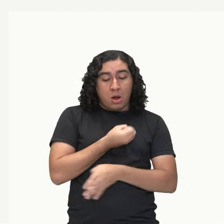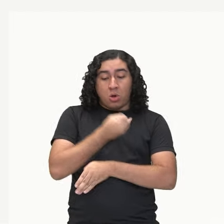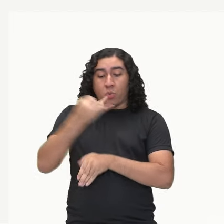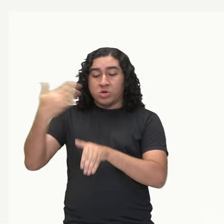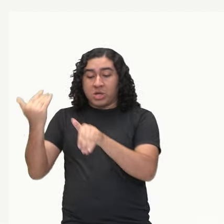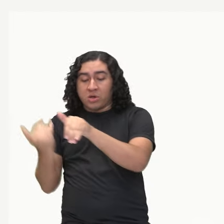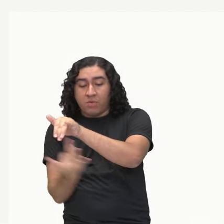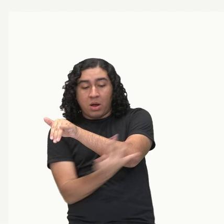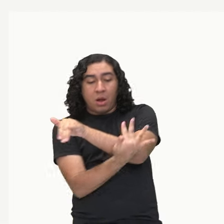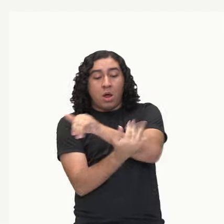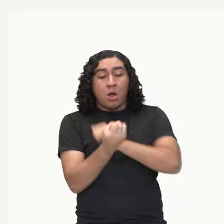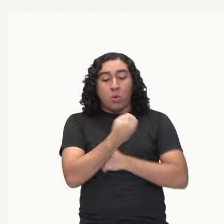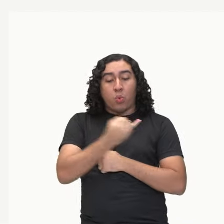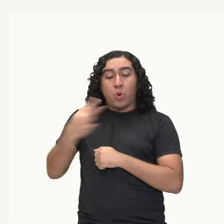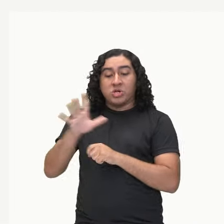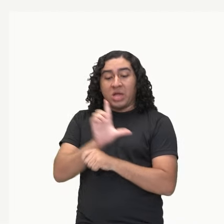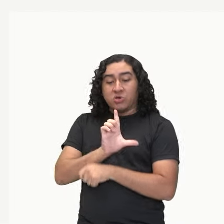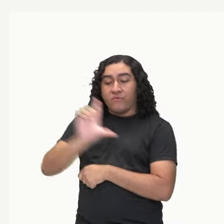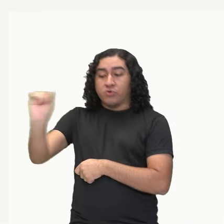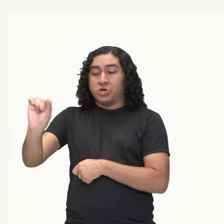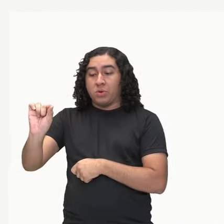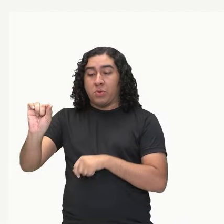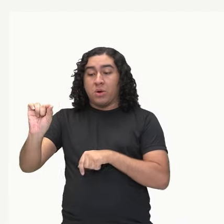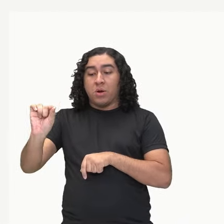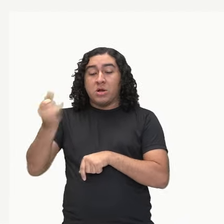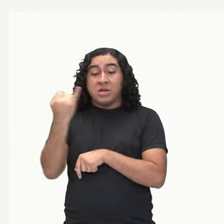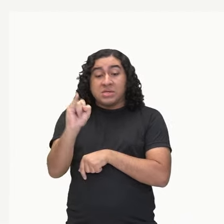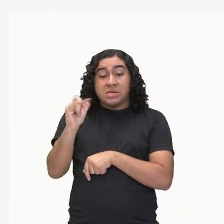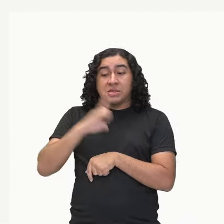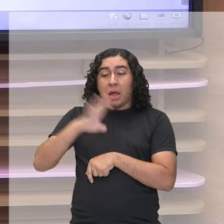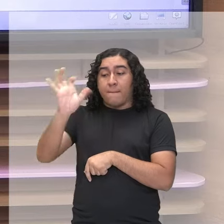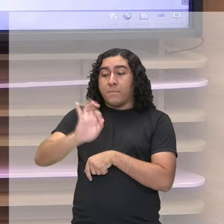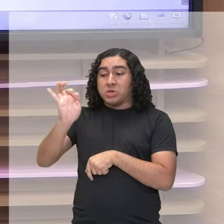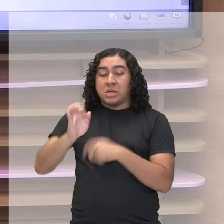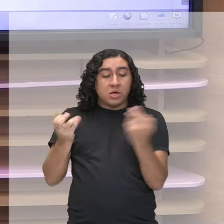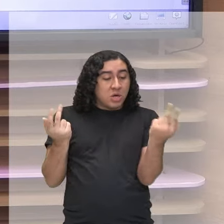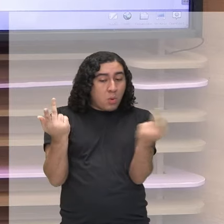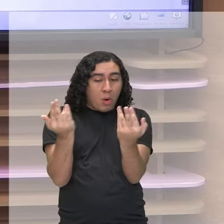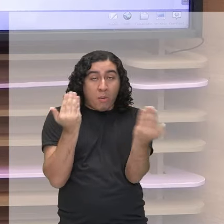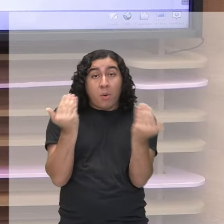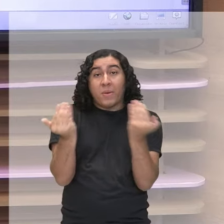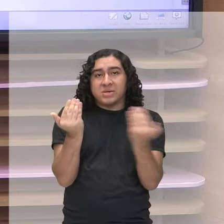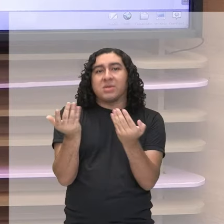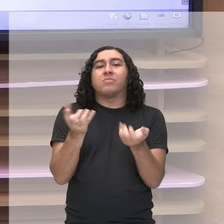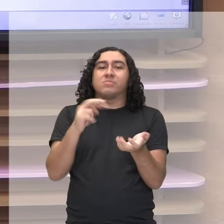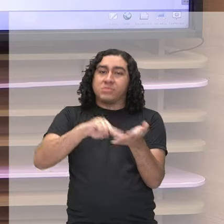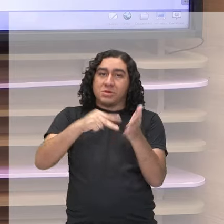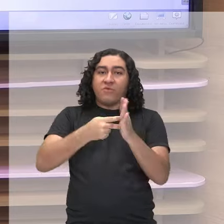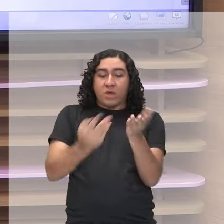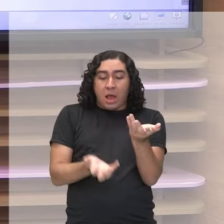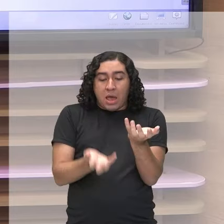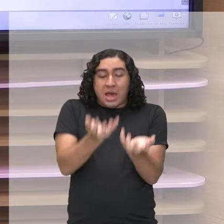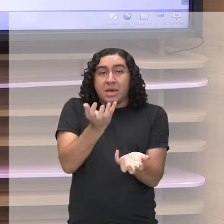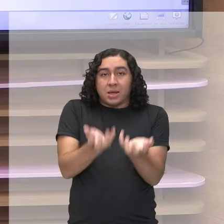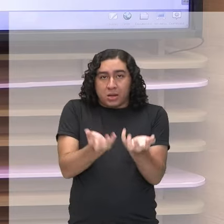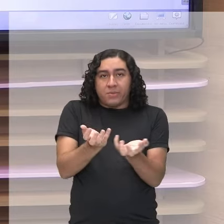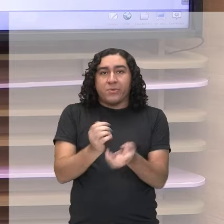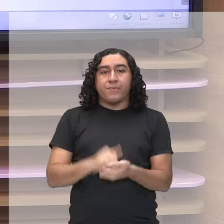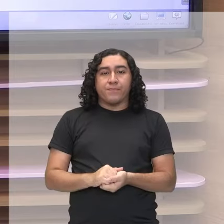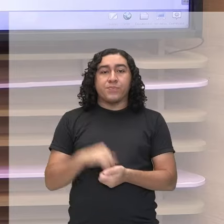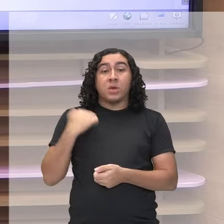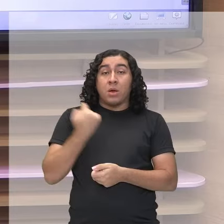mesma taxa, a gente fala que aquela população está equilibrada. Tá bom? Então é bem importante a gente